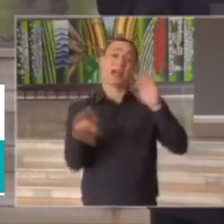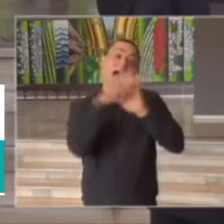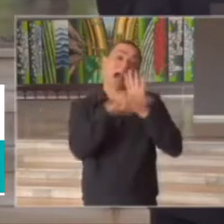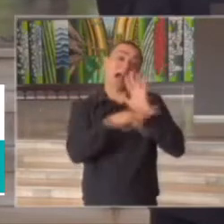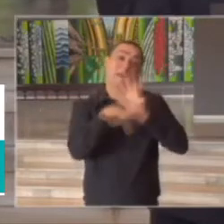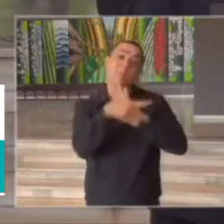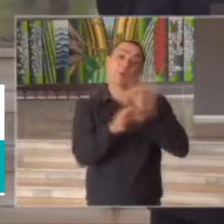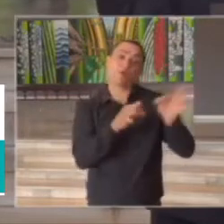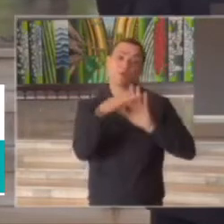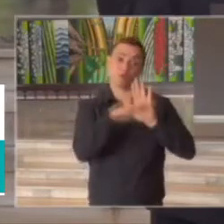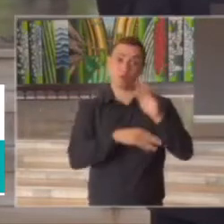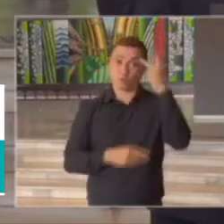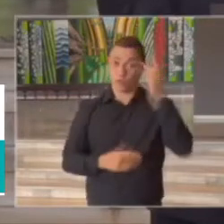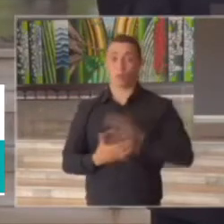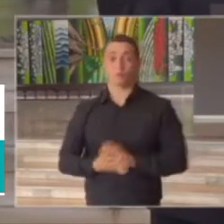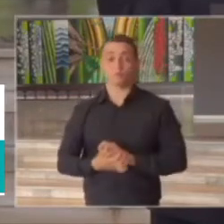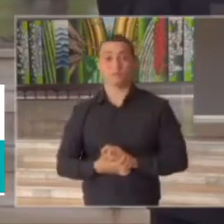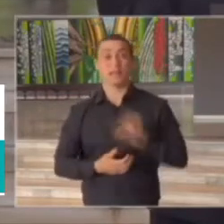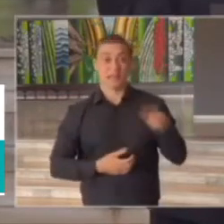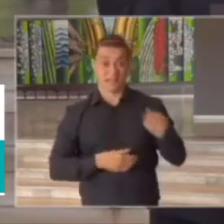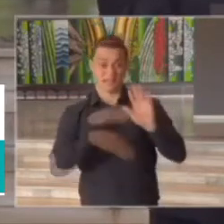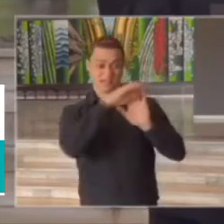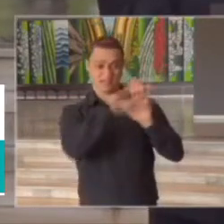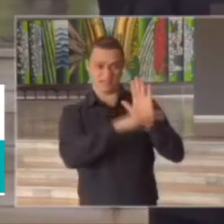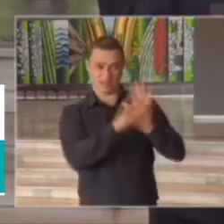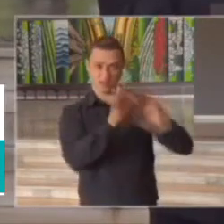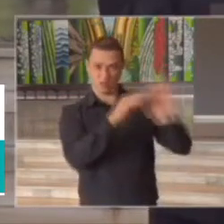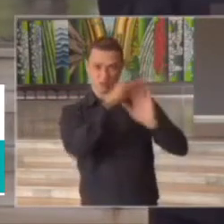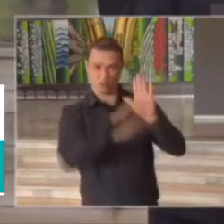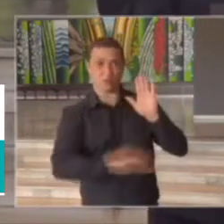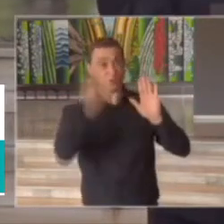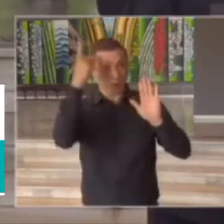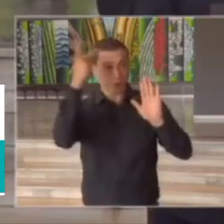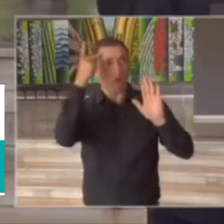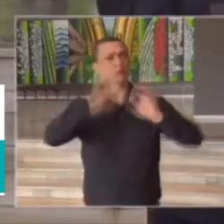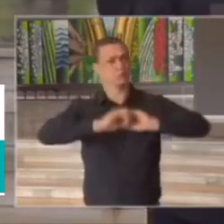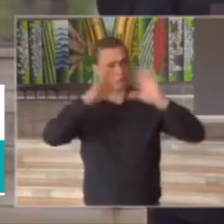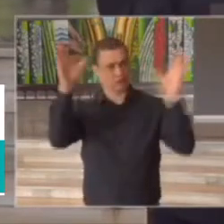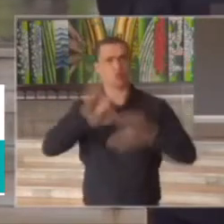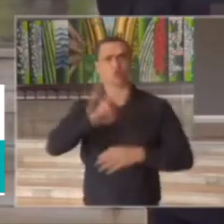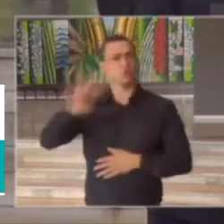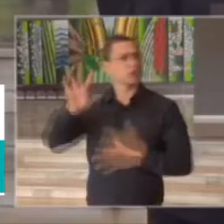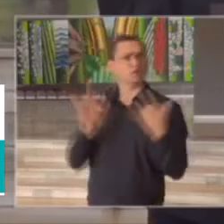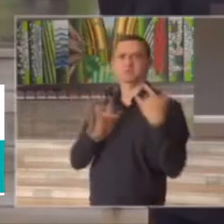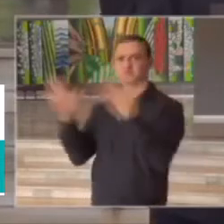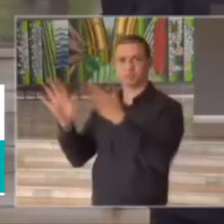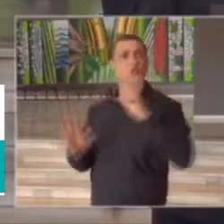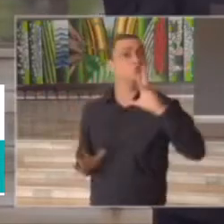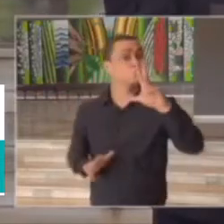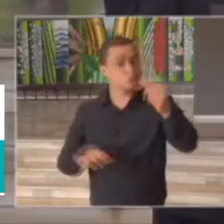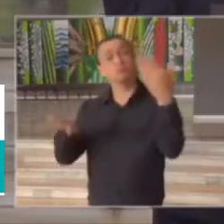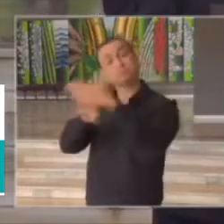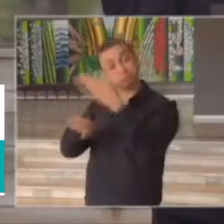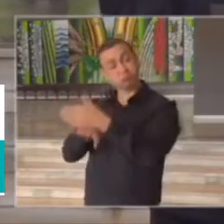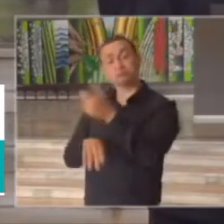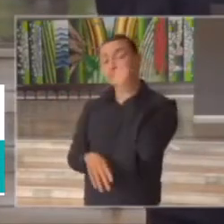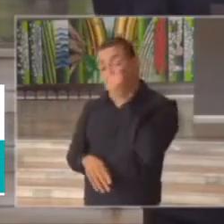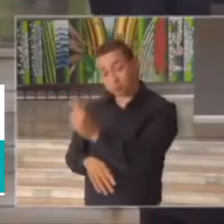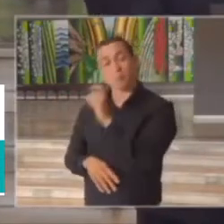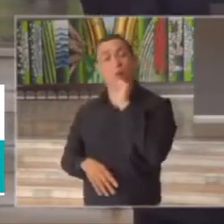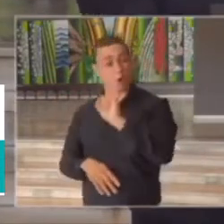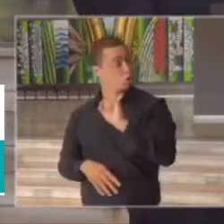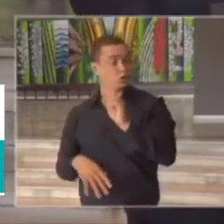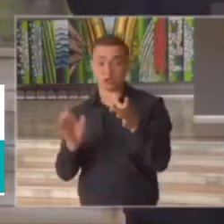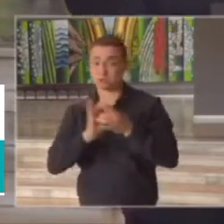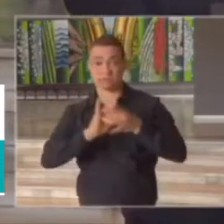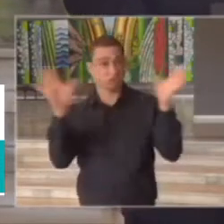todos podem consultá-lo podem acompanhar a sua evolução diariamente aliás podem